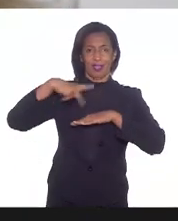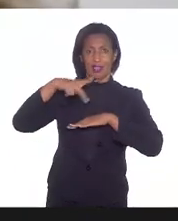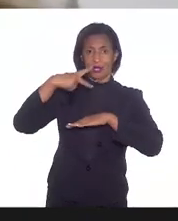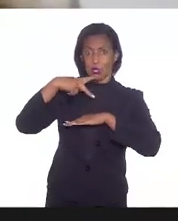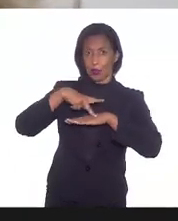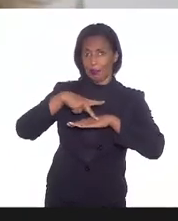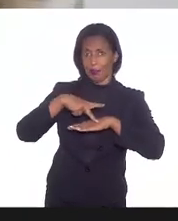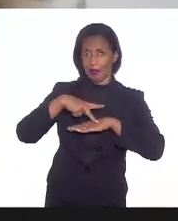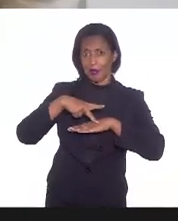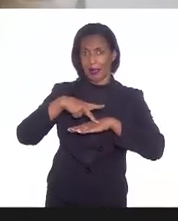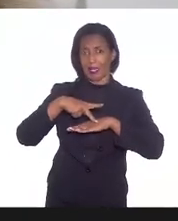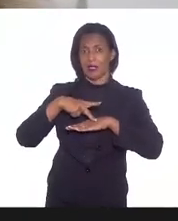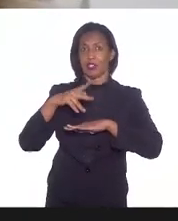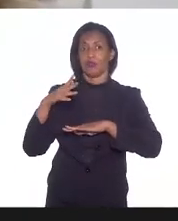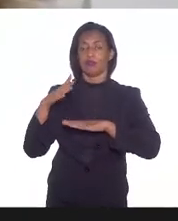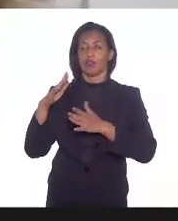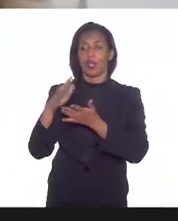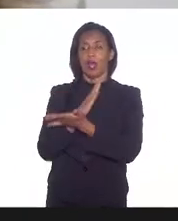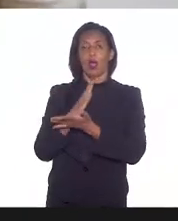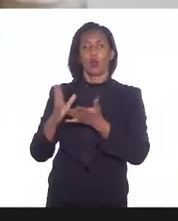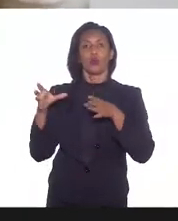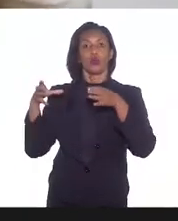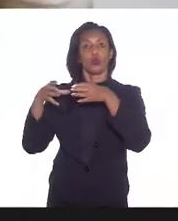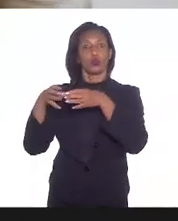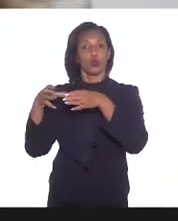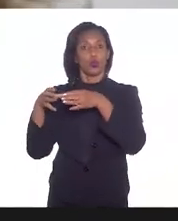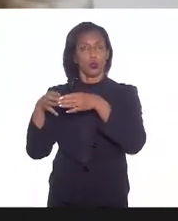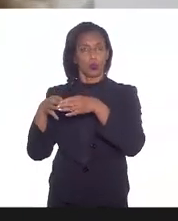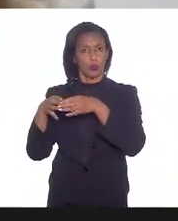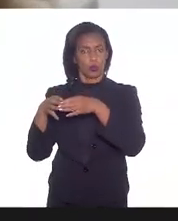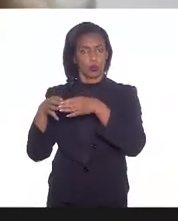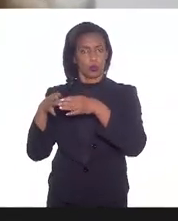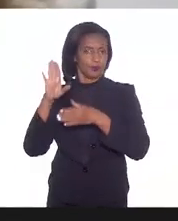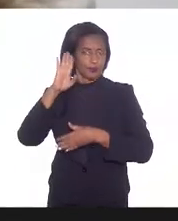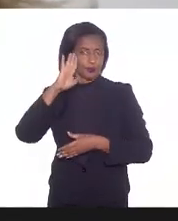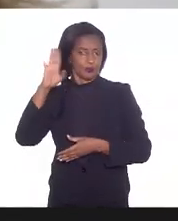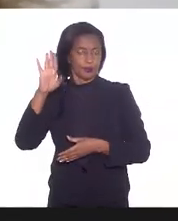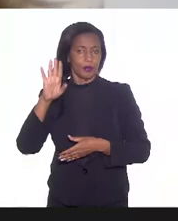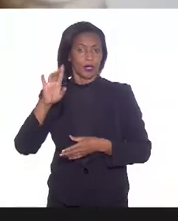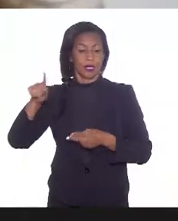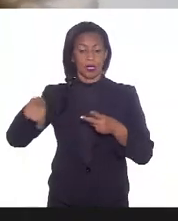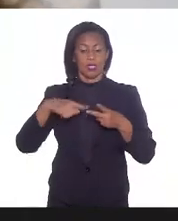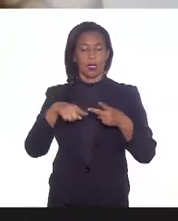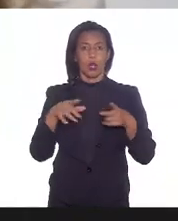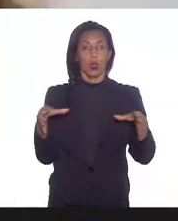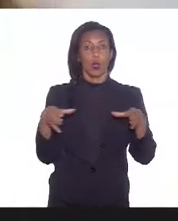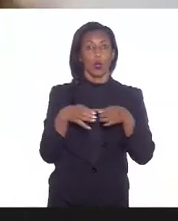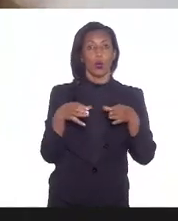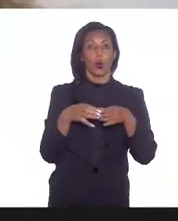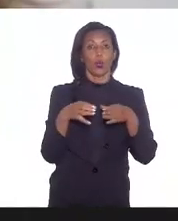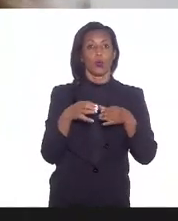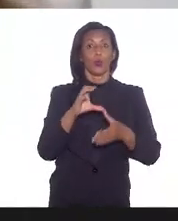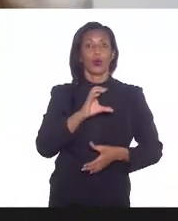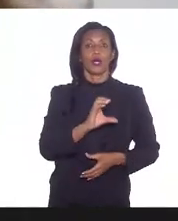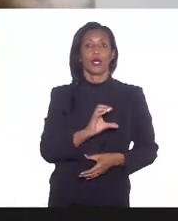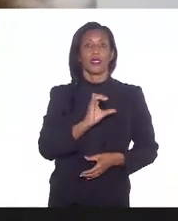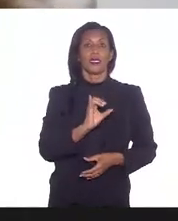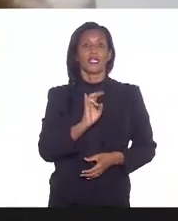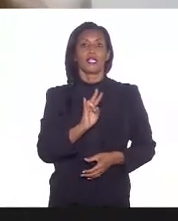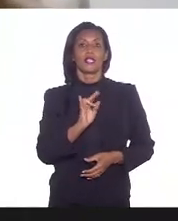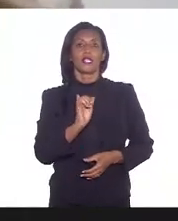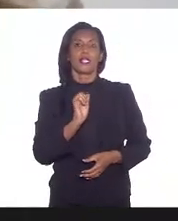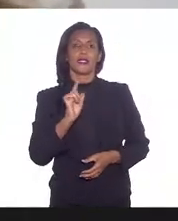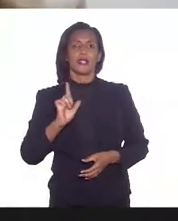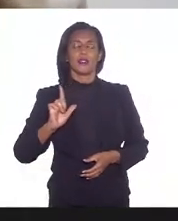de alguns grupos prioritários. E, em segundo lugar, por uma possível sobreposição, as